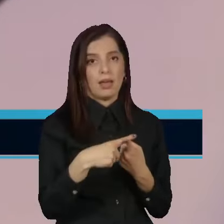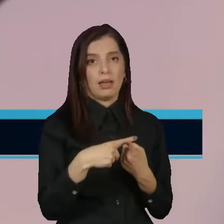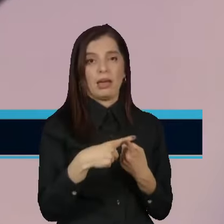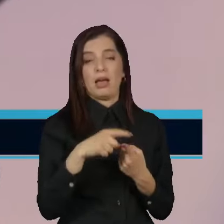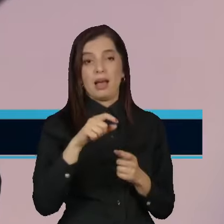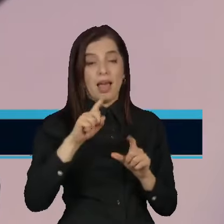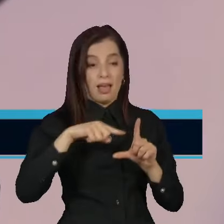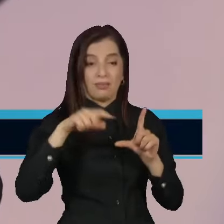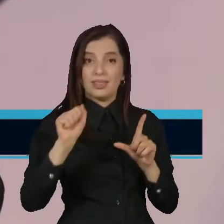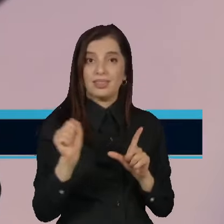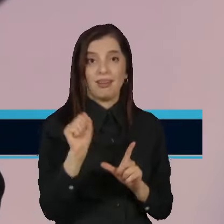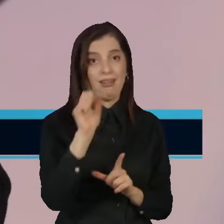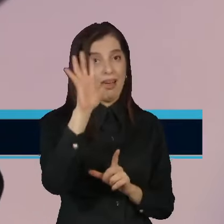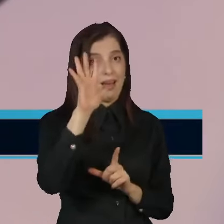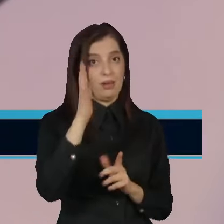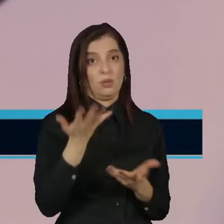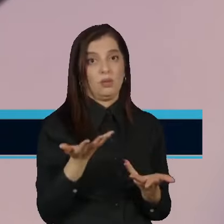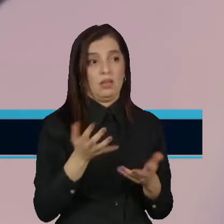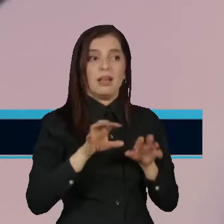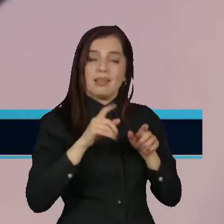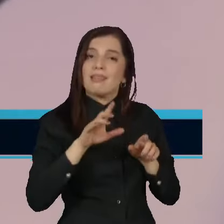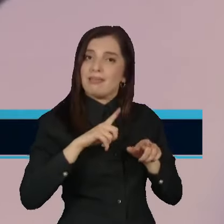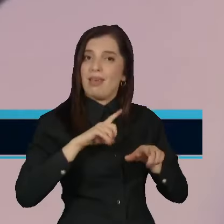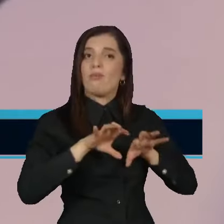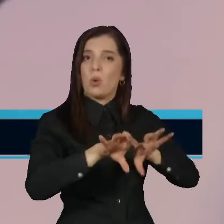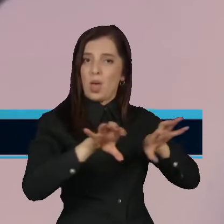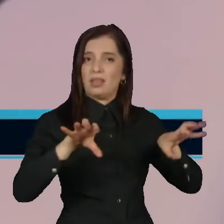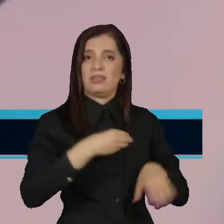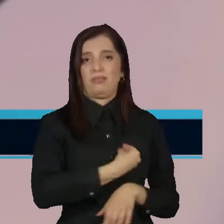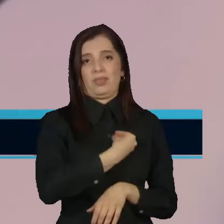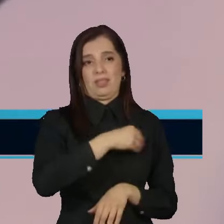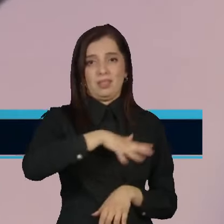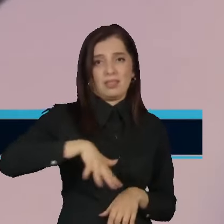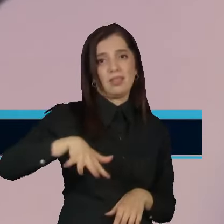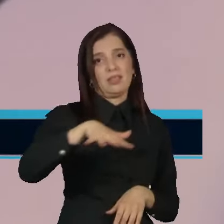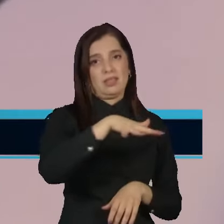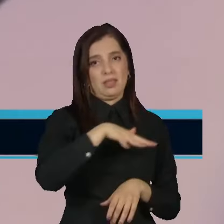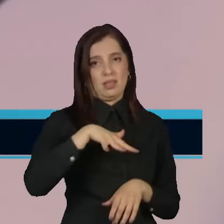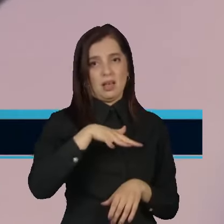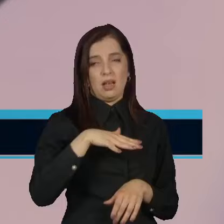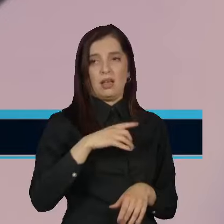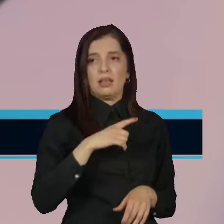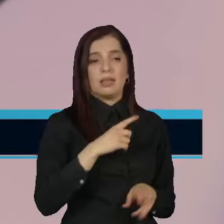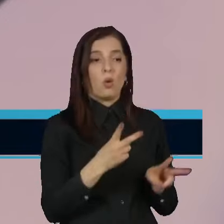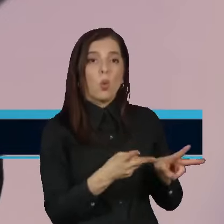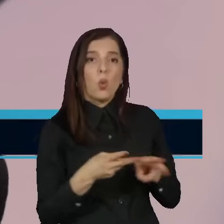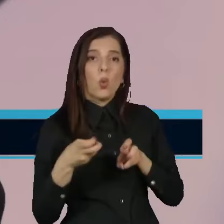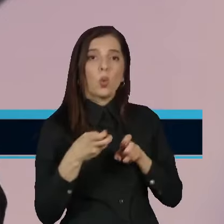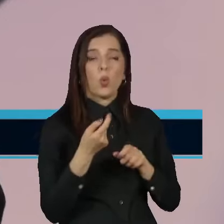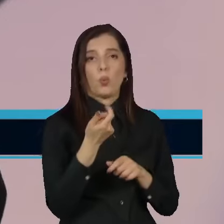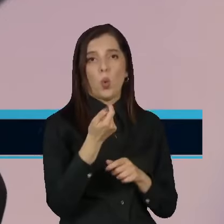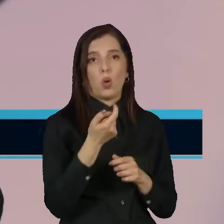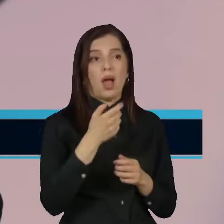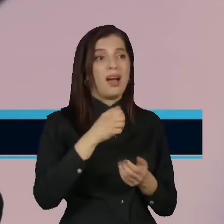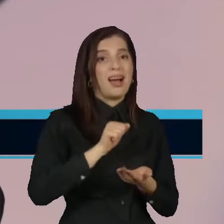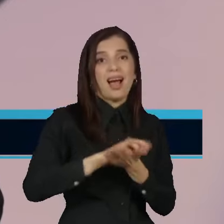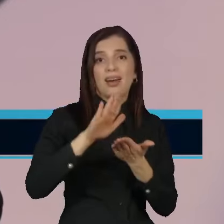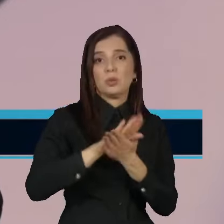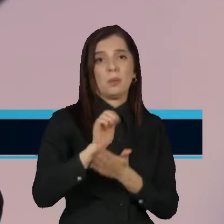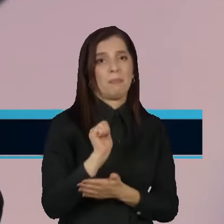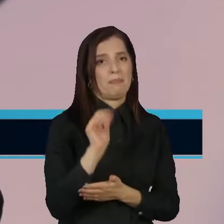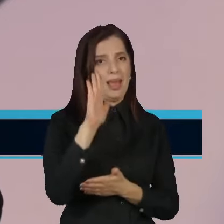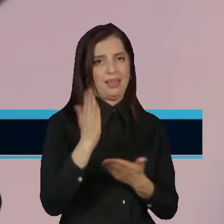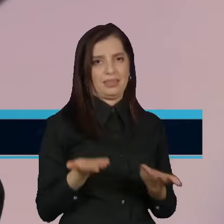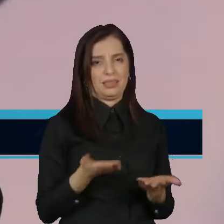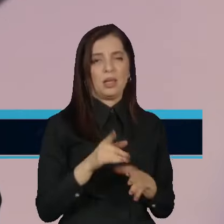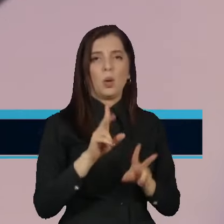deixa, o governo deixa de arrecadar ou ele gasta mais, pensando nas plataformas de campanha da Kamala Harris, a gente sempre vai ter uma pressão